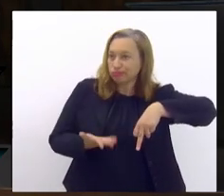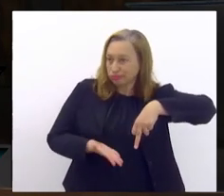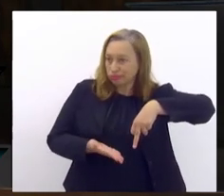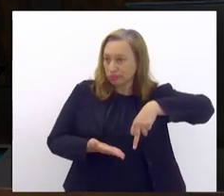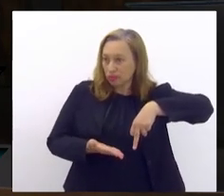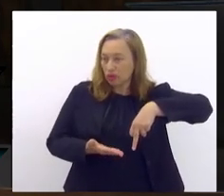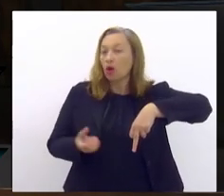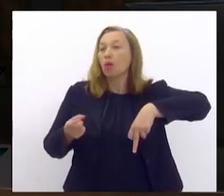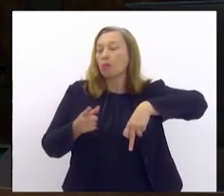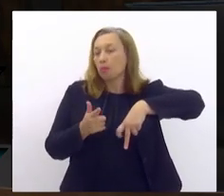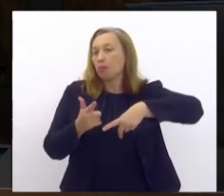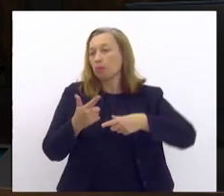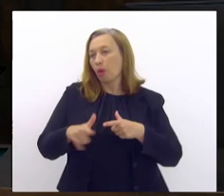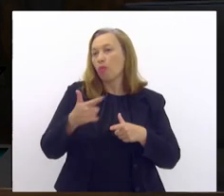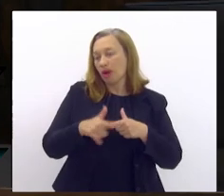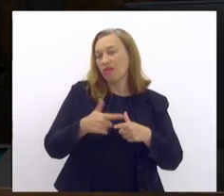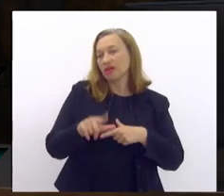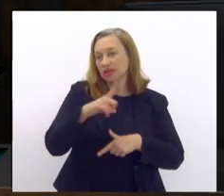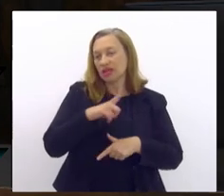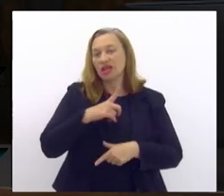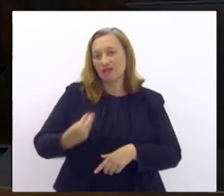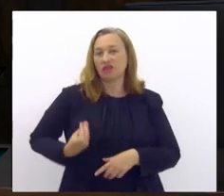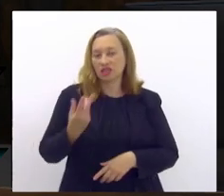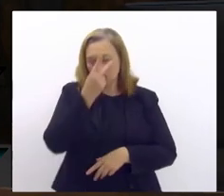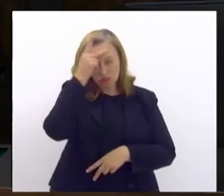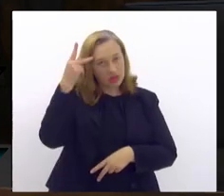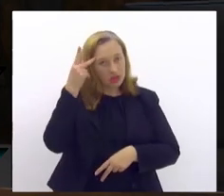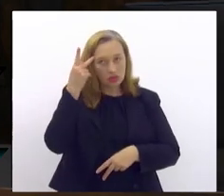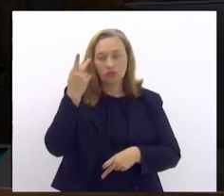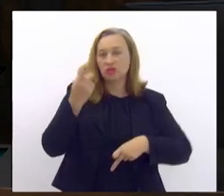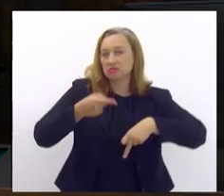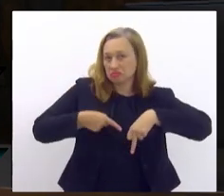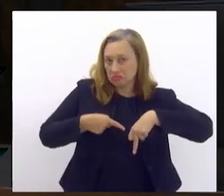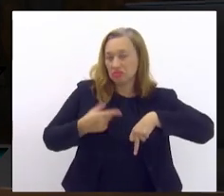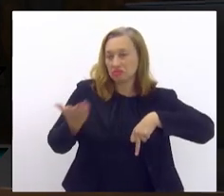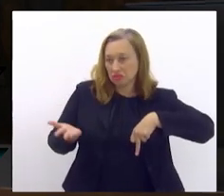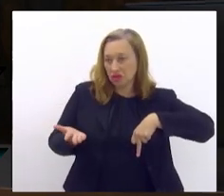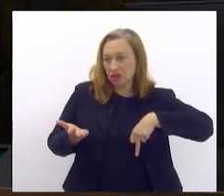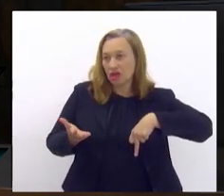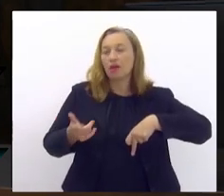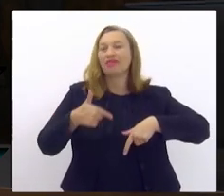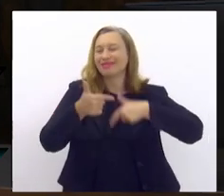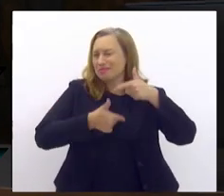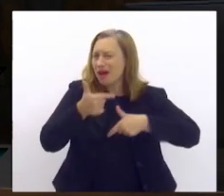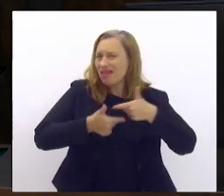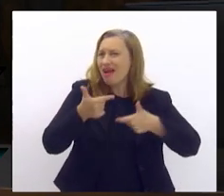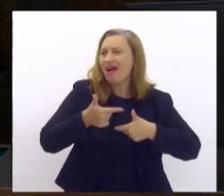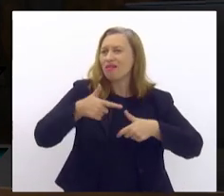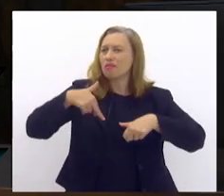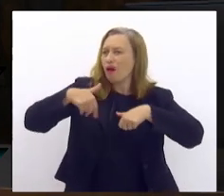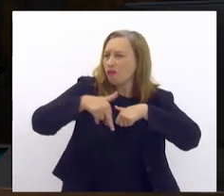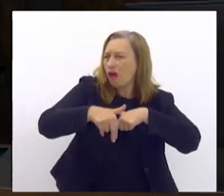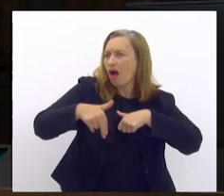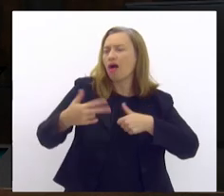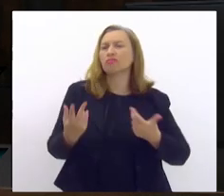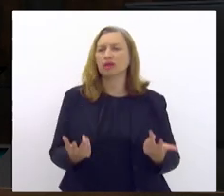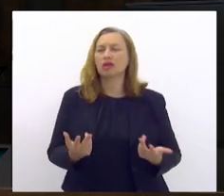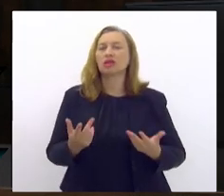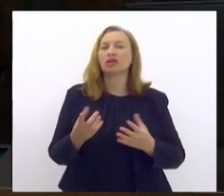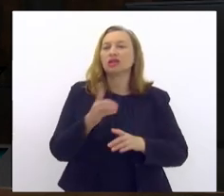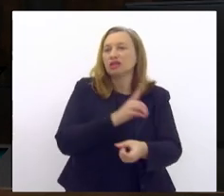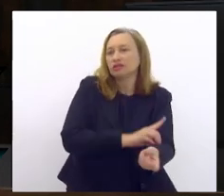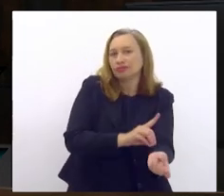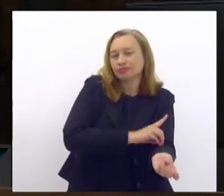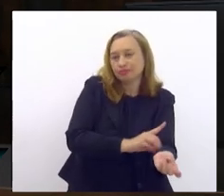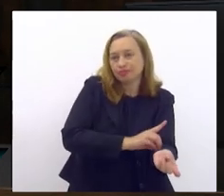causa problema na vida de umas pessoas, o quanto dificulta a vida das pessoas para trabalhar, para se locomover. E a diabetes,